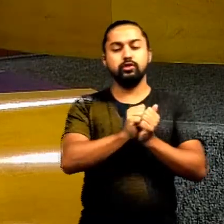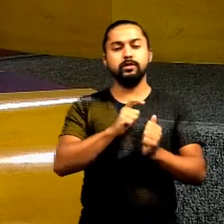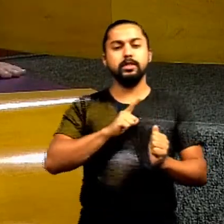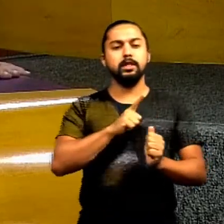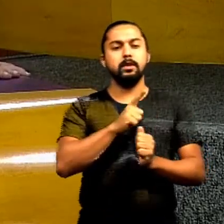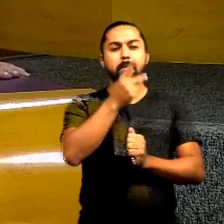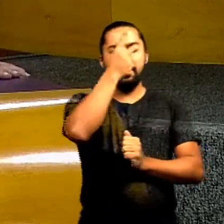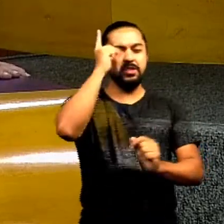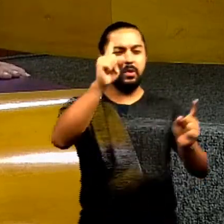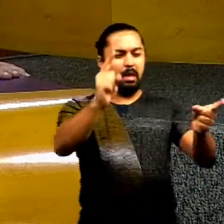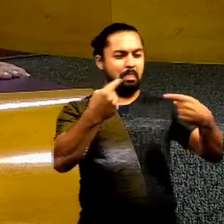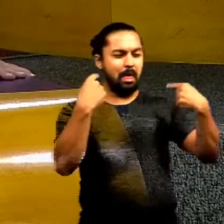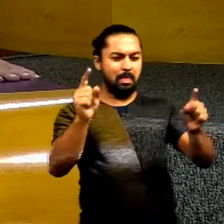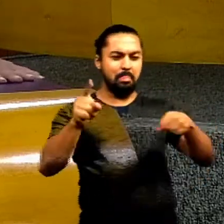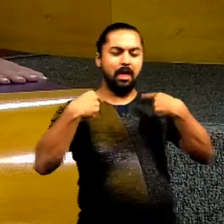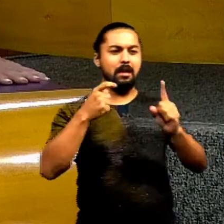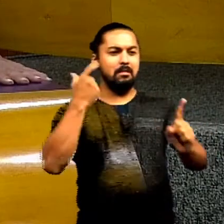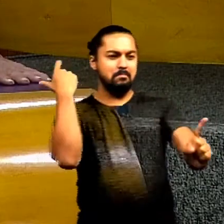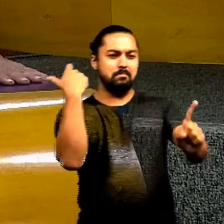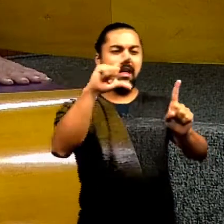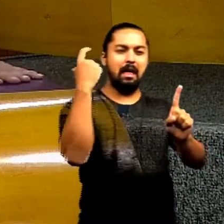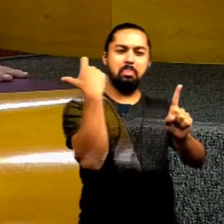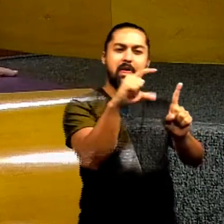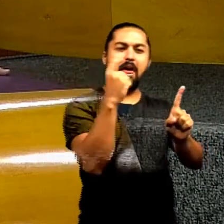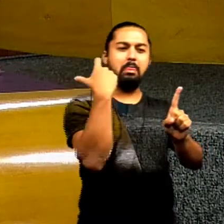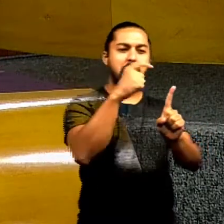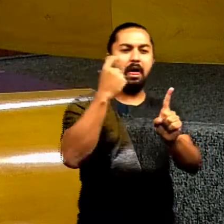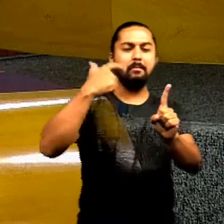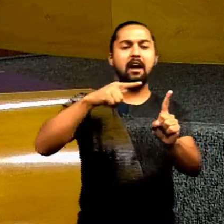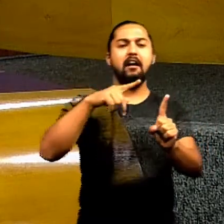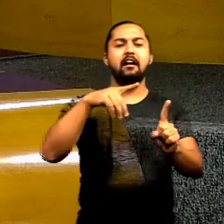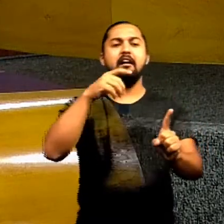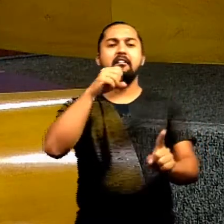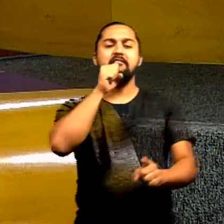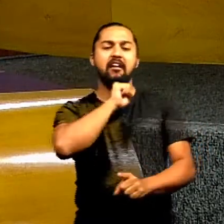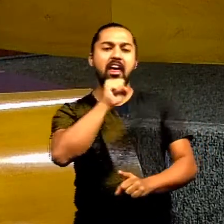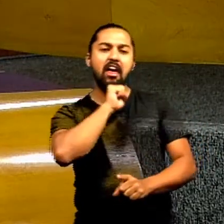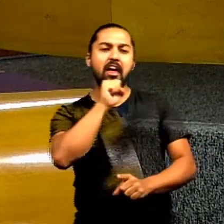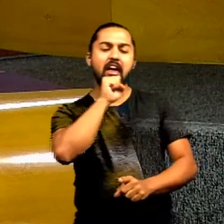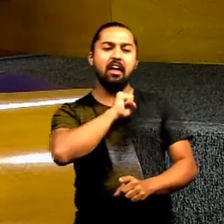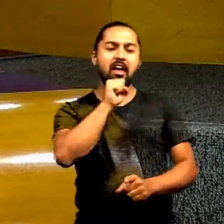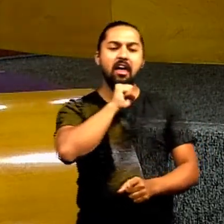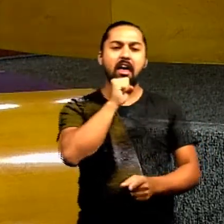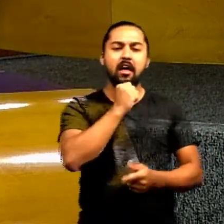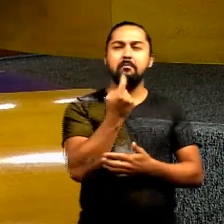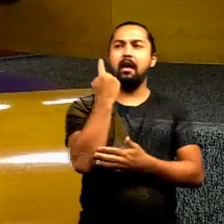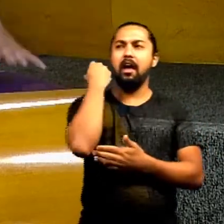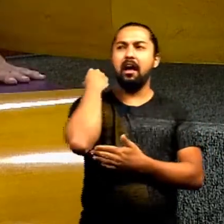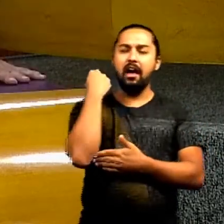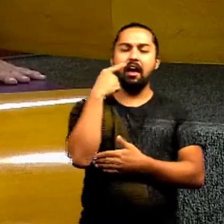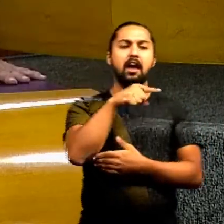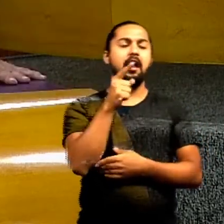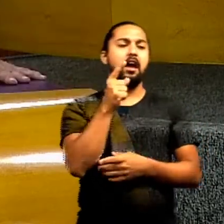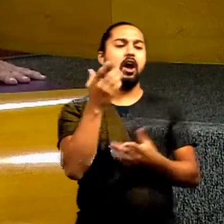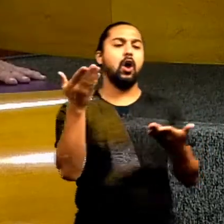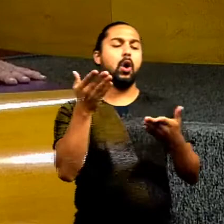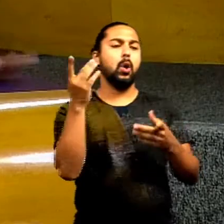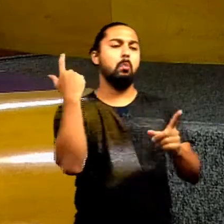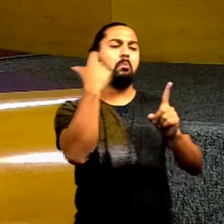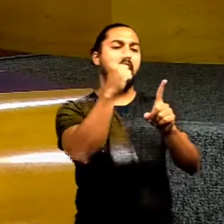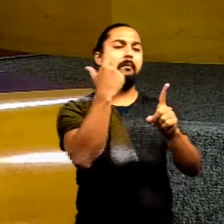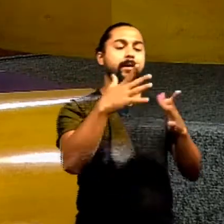adversários nossos bater nele, chamar ele de velho e gagá, babão, ultrapassado, que estão mandando à Prefeitura.